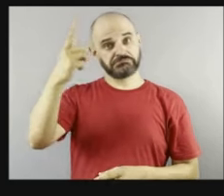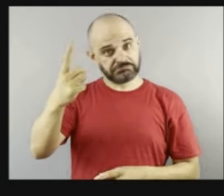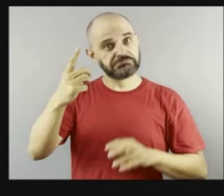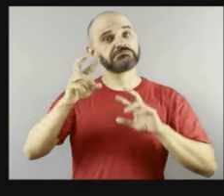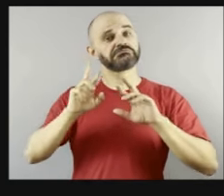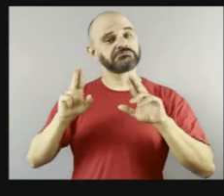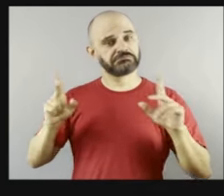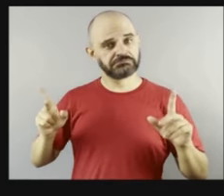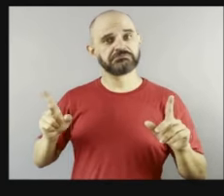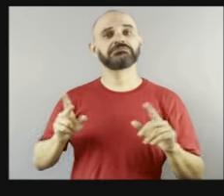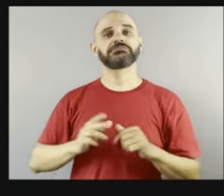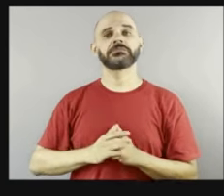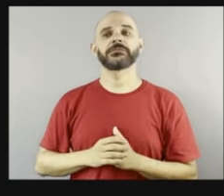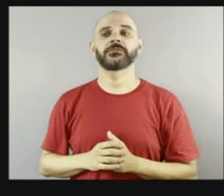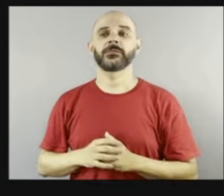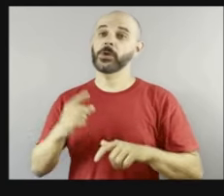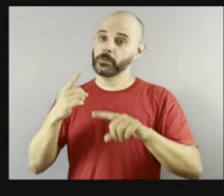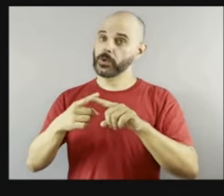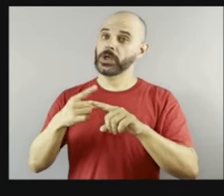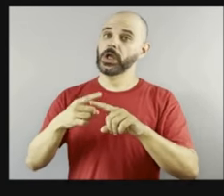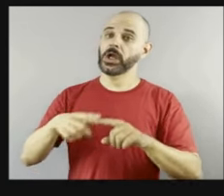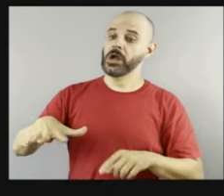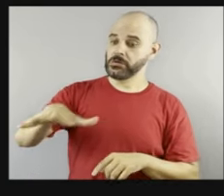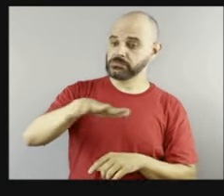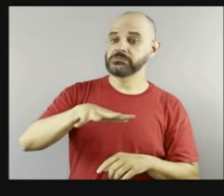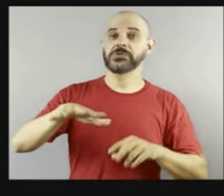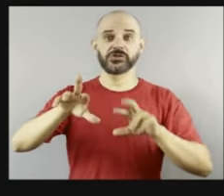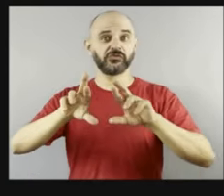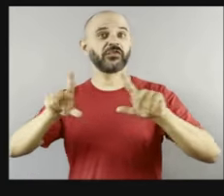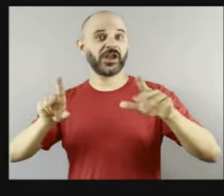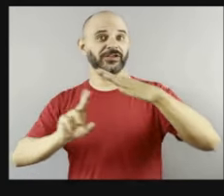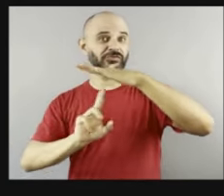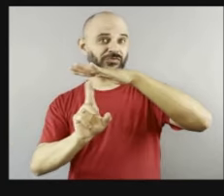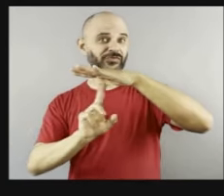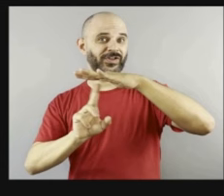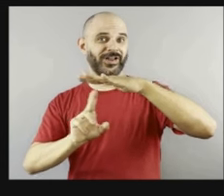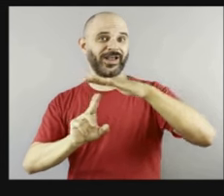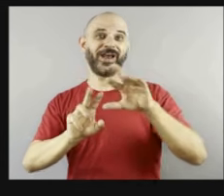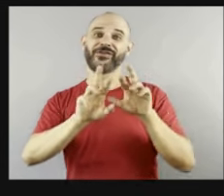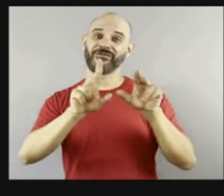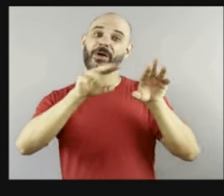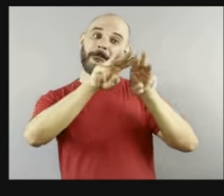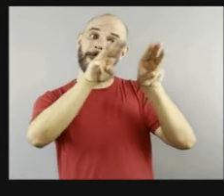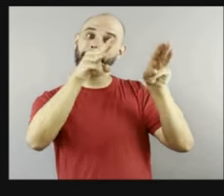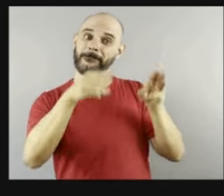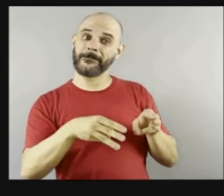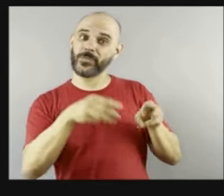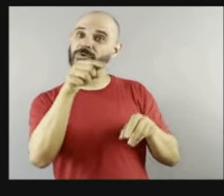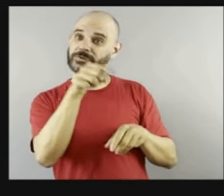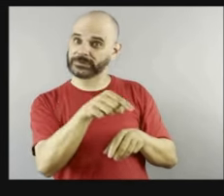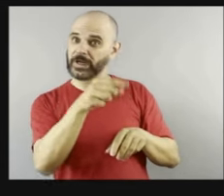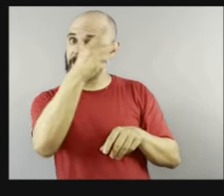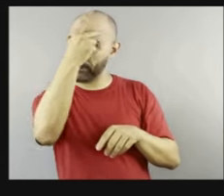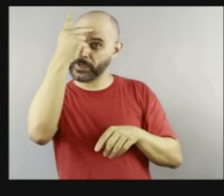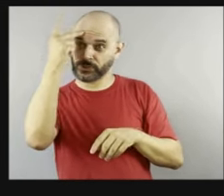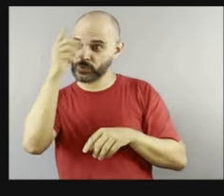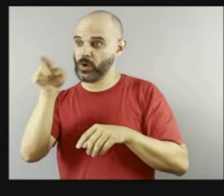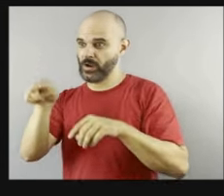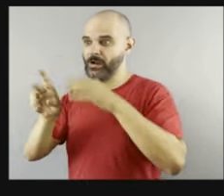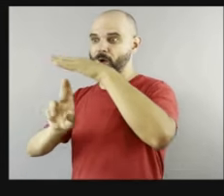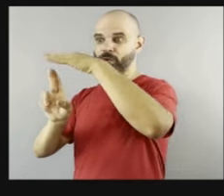público diferente, não é um público de museu, né, Patrícia? É um público passante, mas os comentários que eu